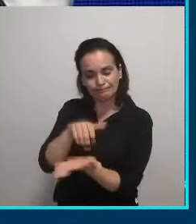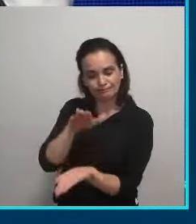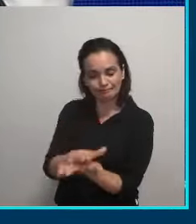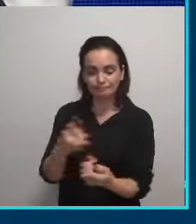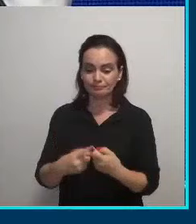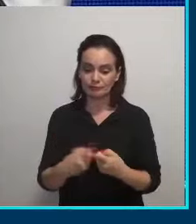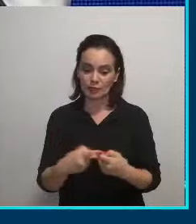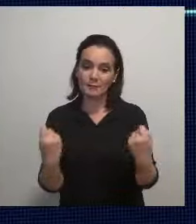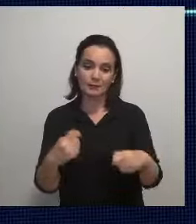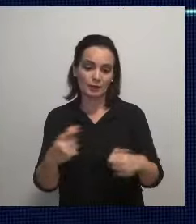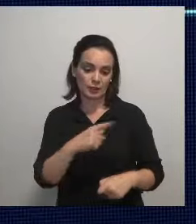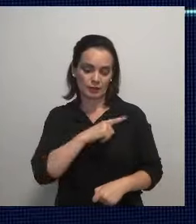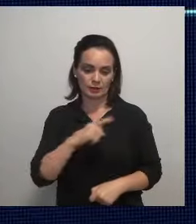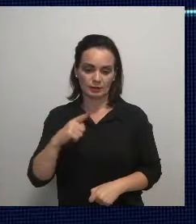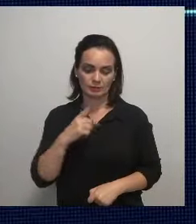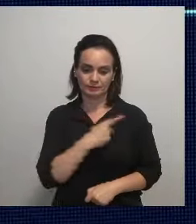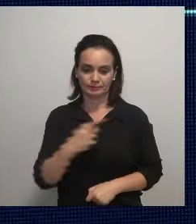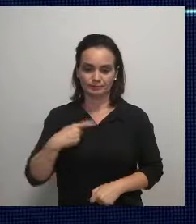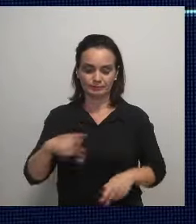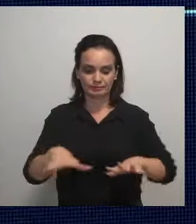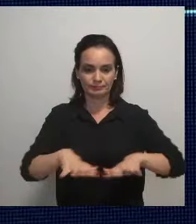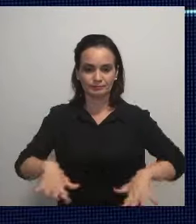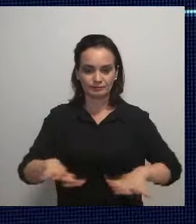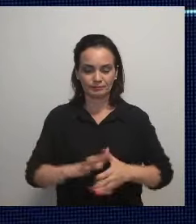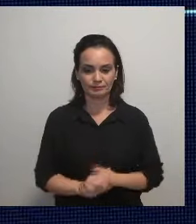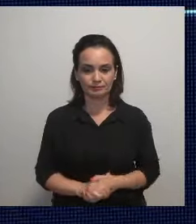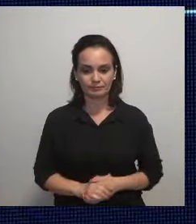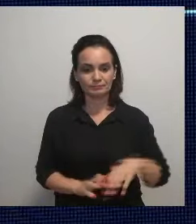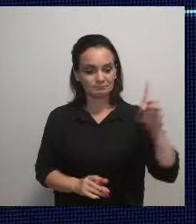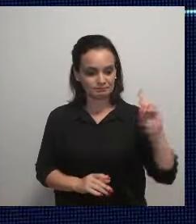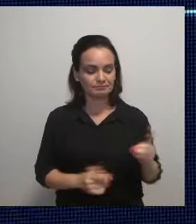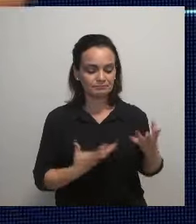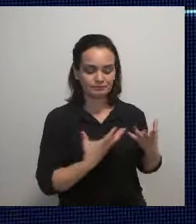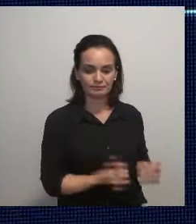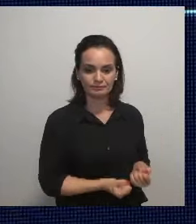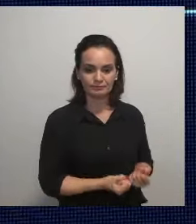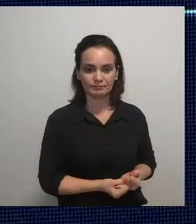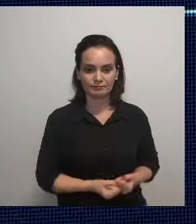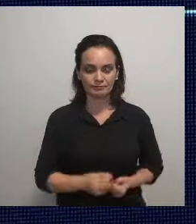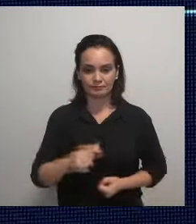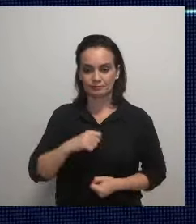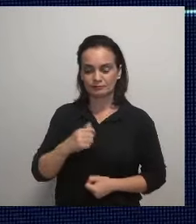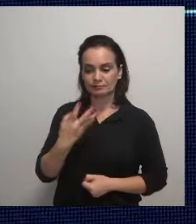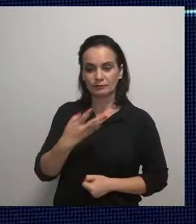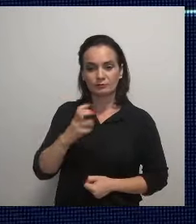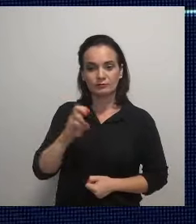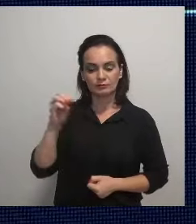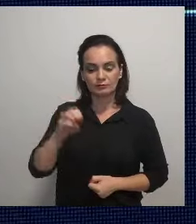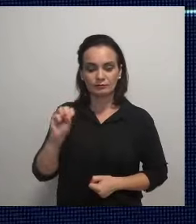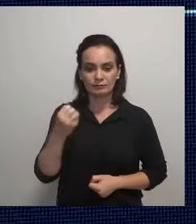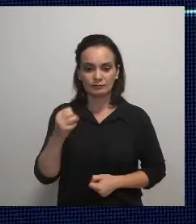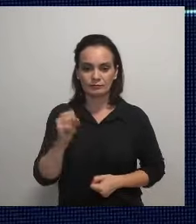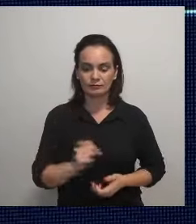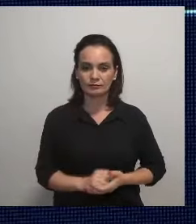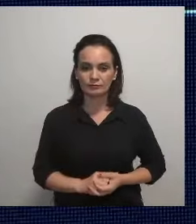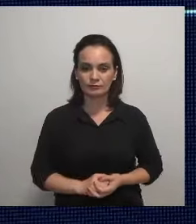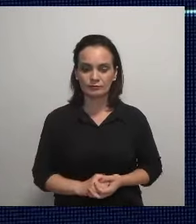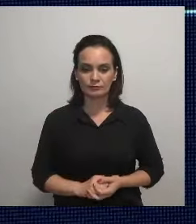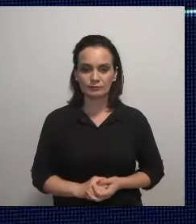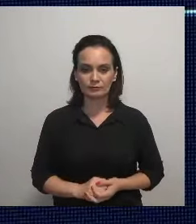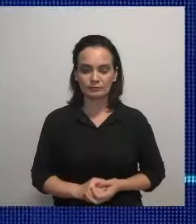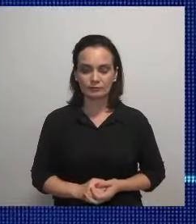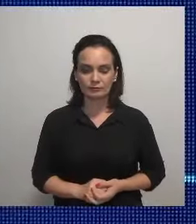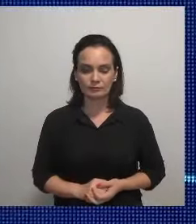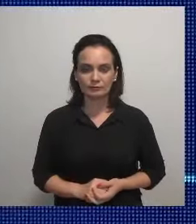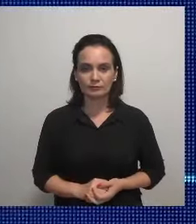ter saúde pública. Direito de resposta foi concedido, candidato. O senhor até 45 segundos à sua disposição começa a contar a partir de